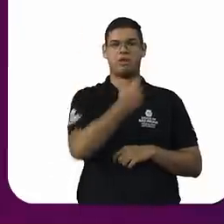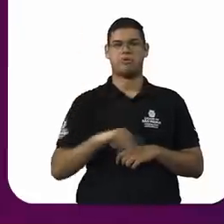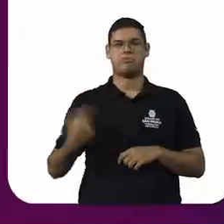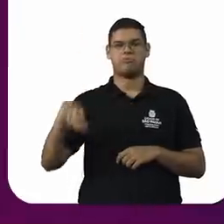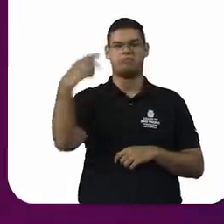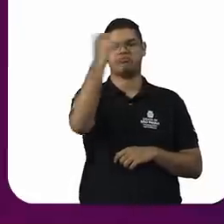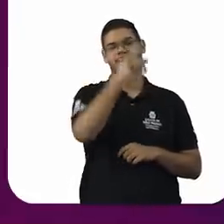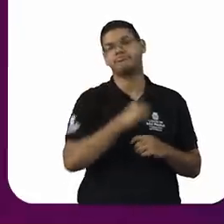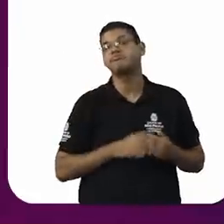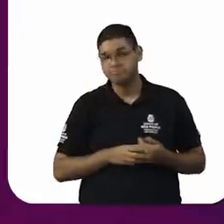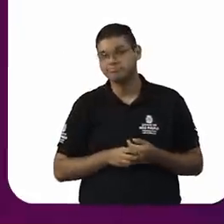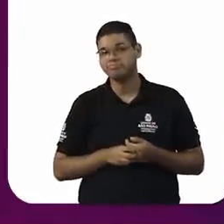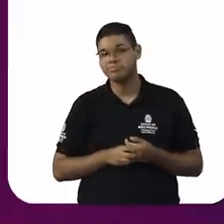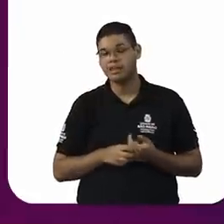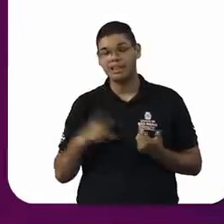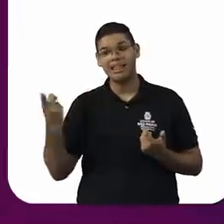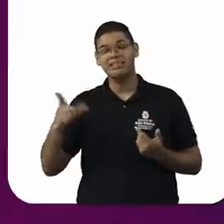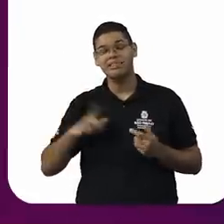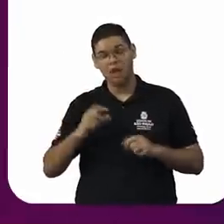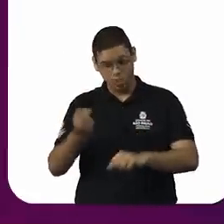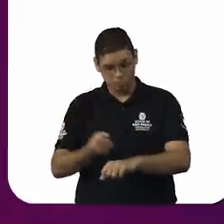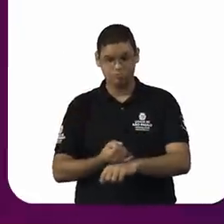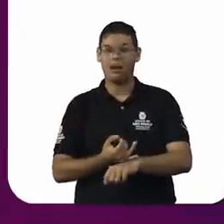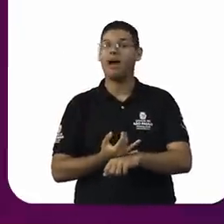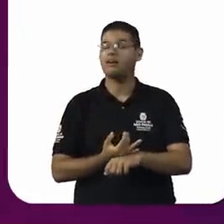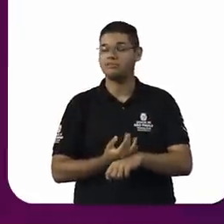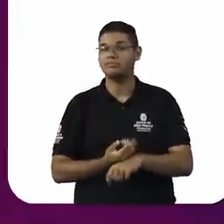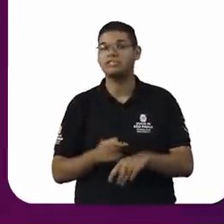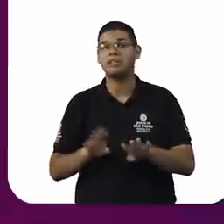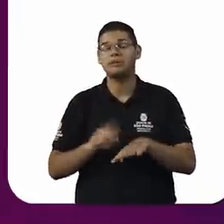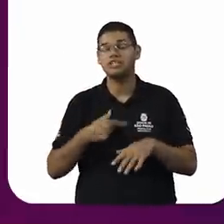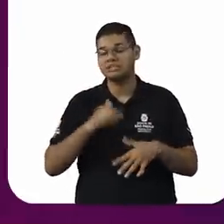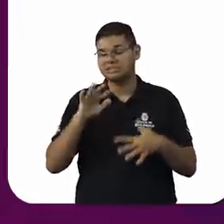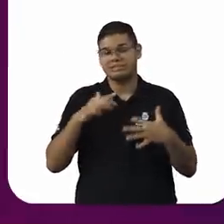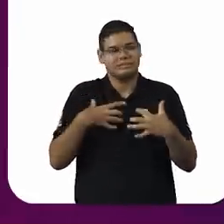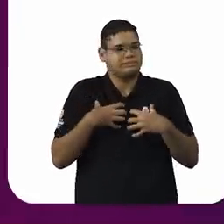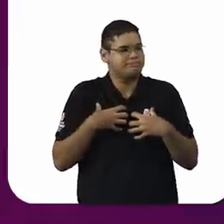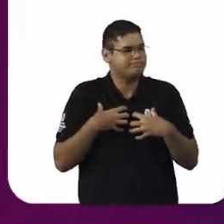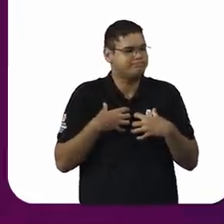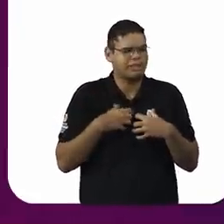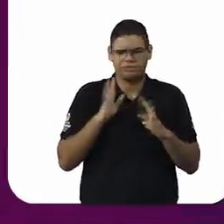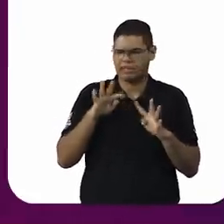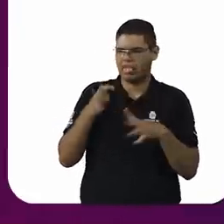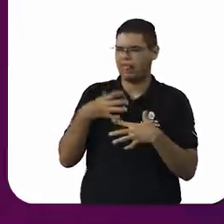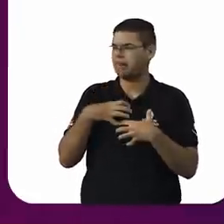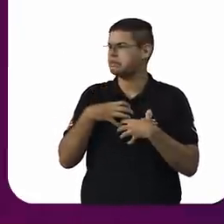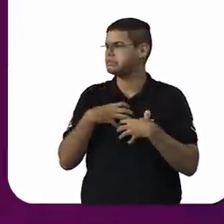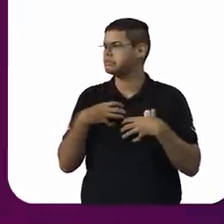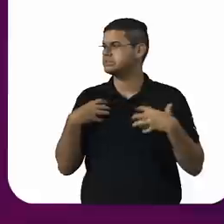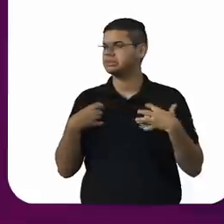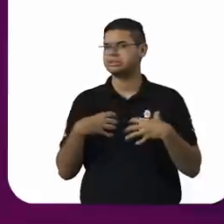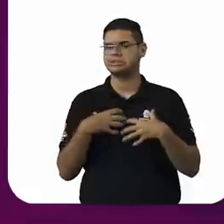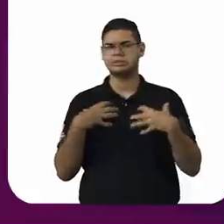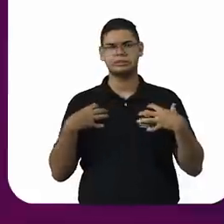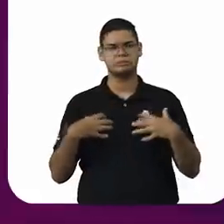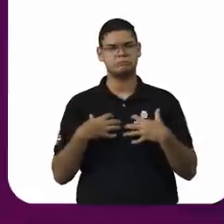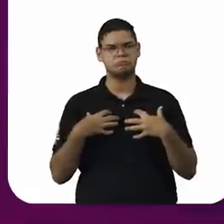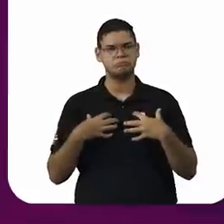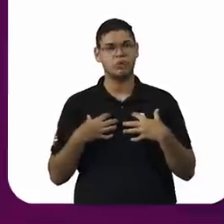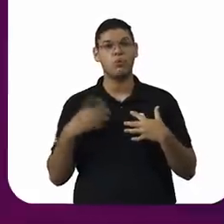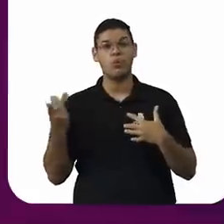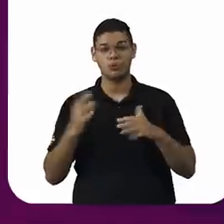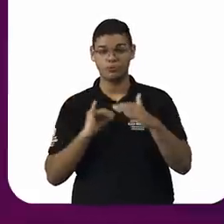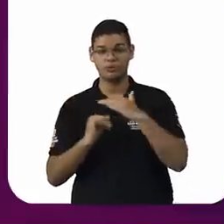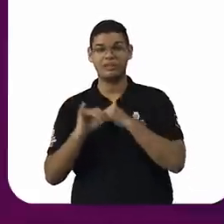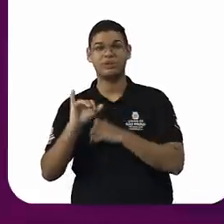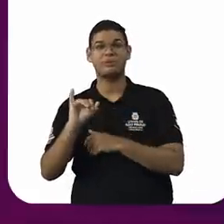humilhação, de constrangimento é tão grande que o sujeito fica desconfortável quando o recenseador do IBGE